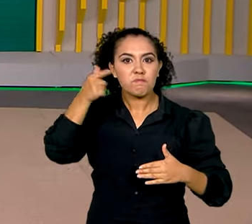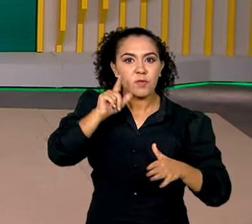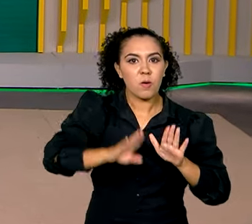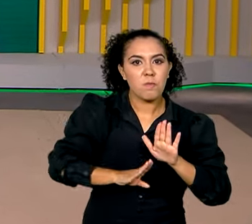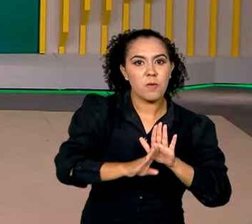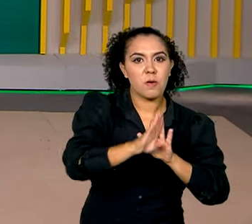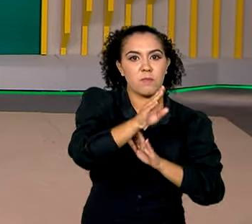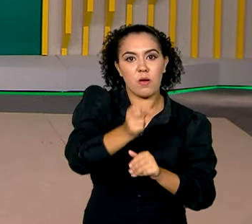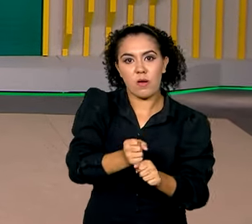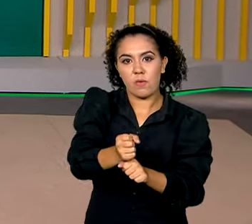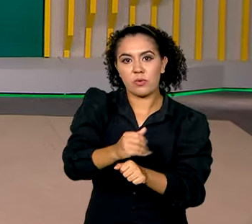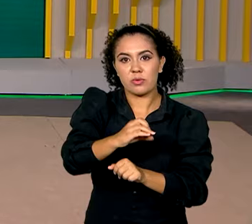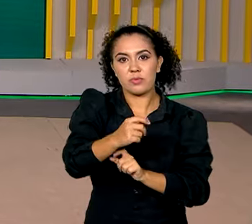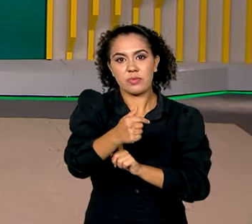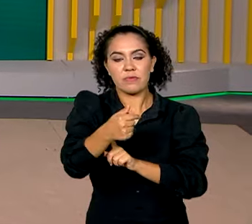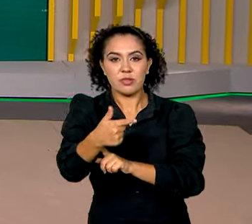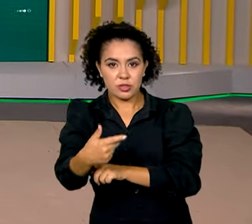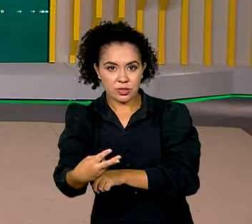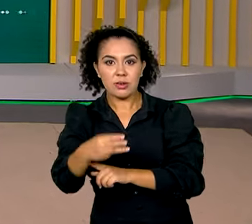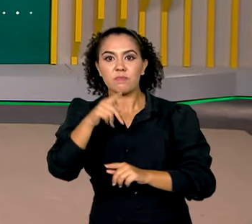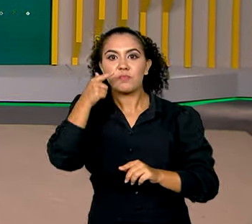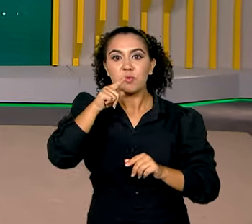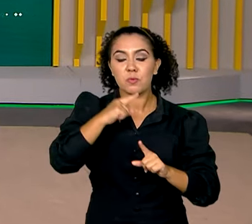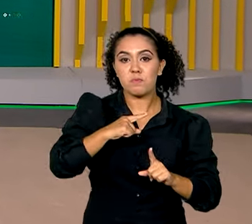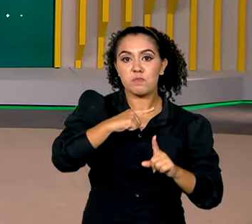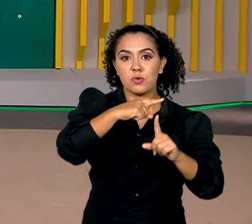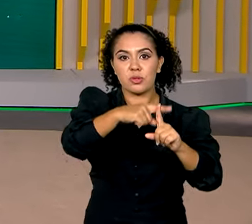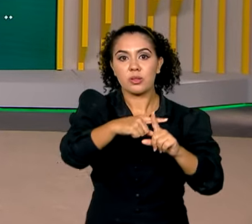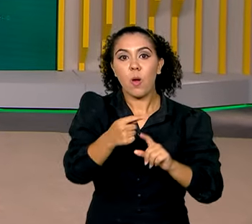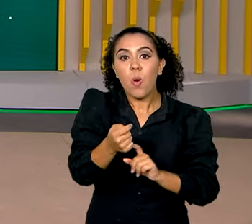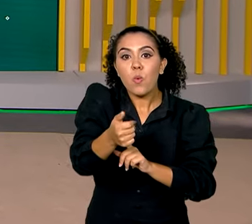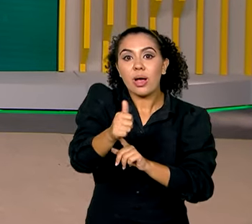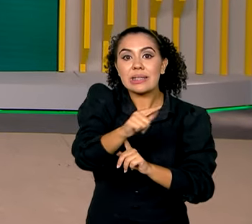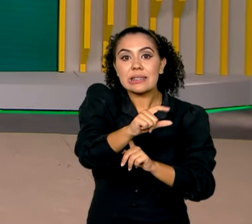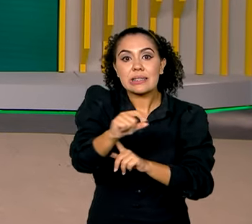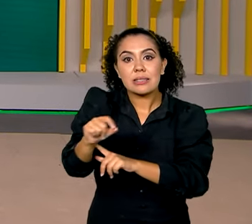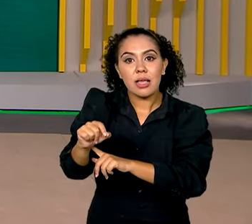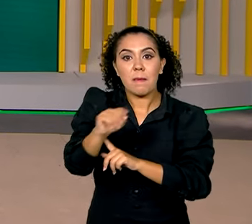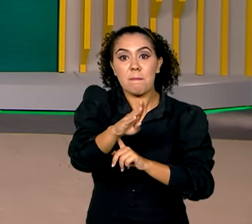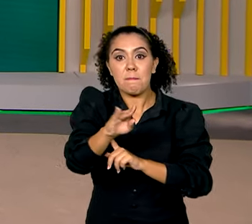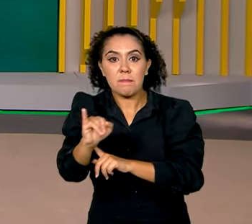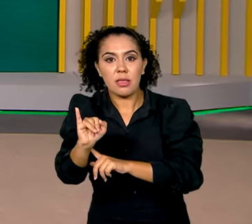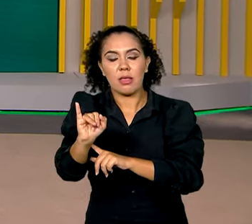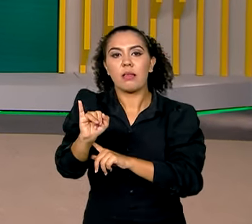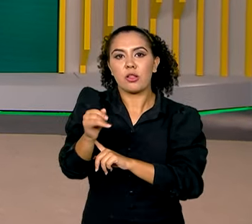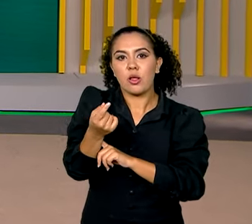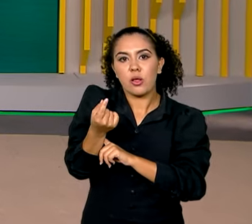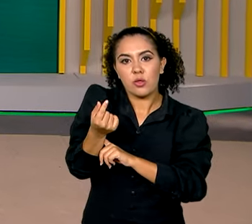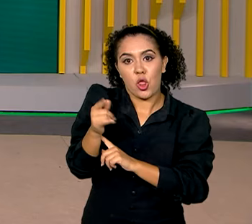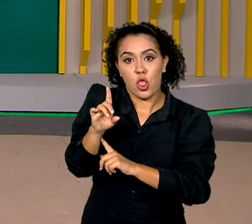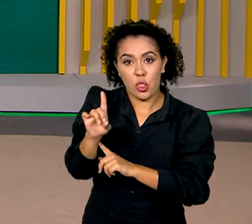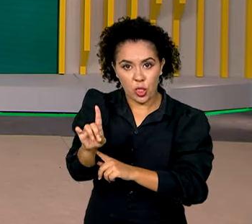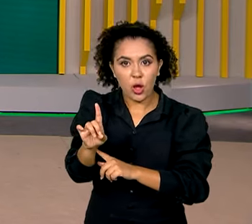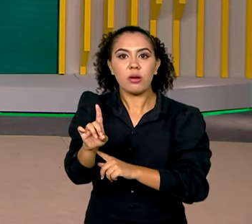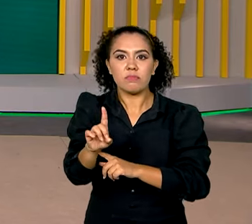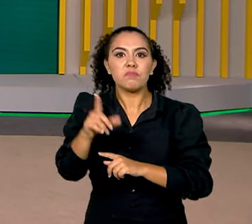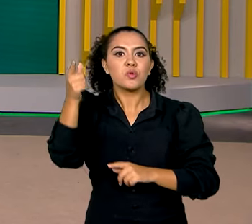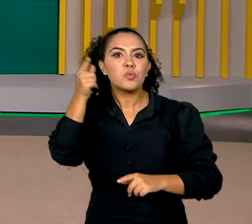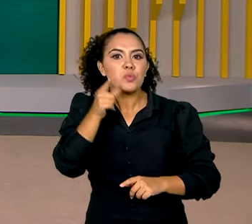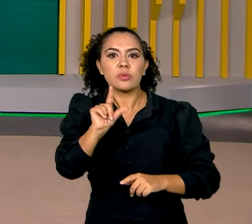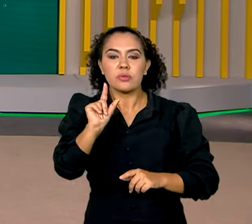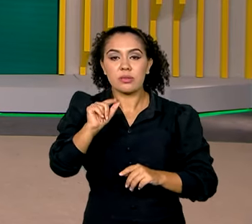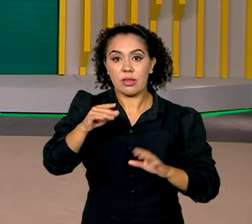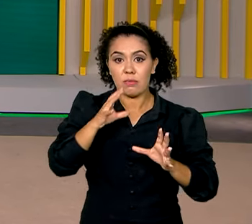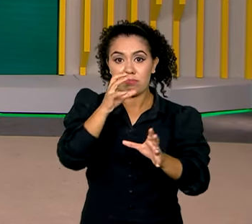fechou o ano com um saldo positivo de quase 100 bilhões de dólares. O acumulado em vendas alcançou a marca de